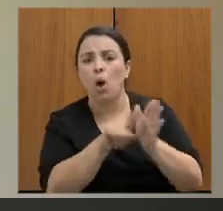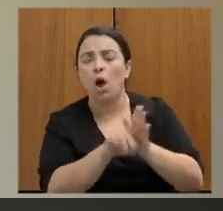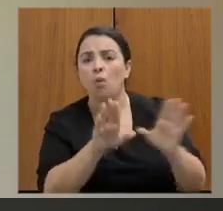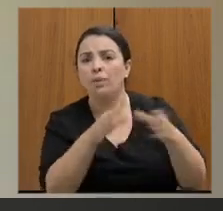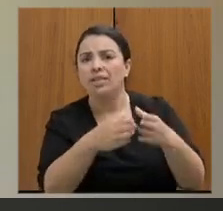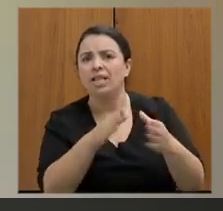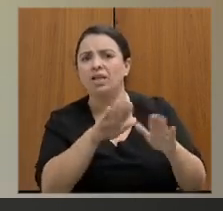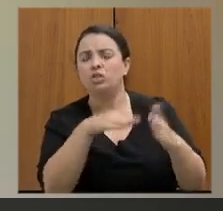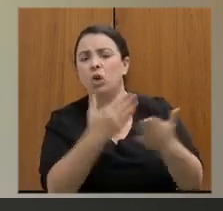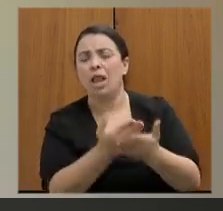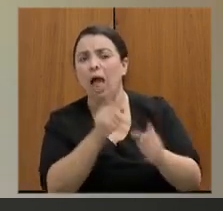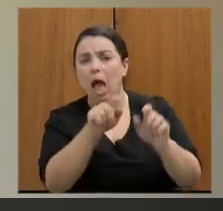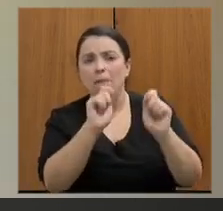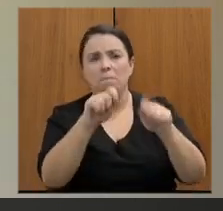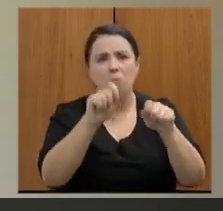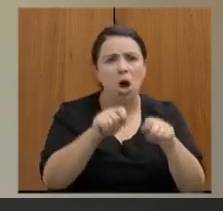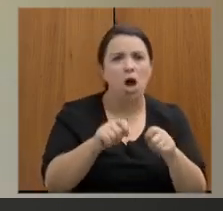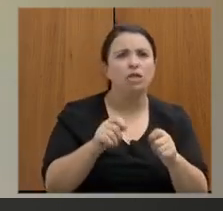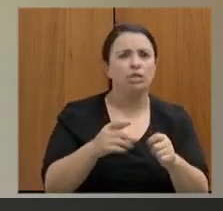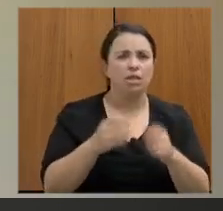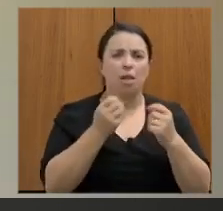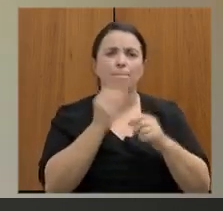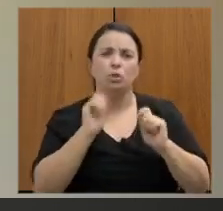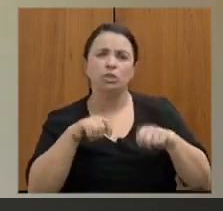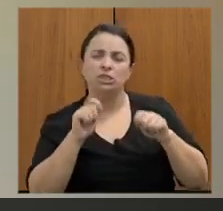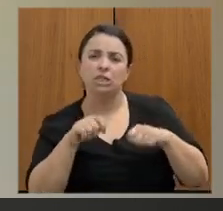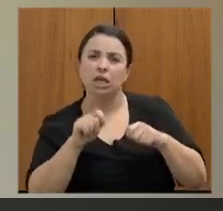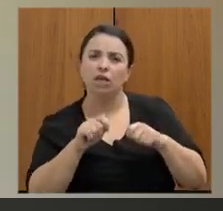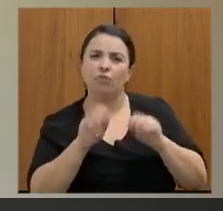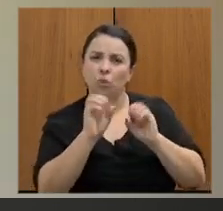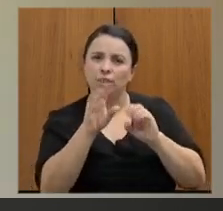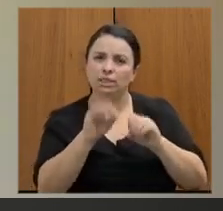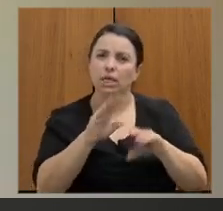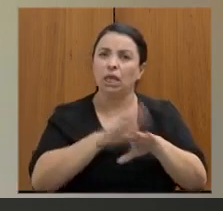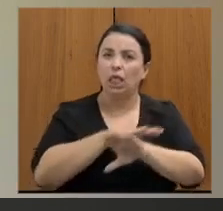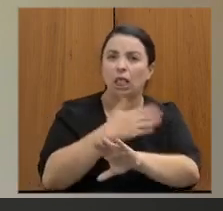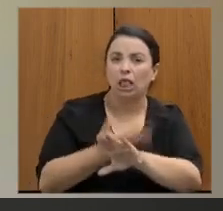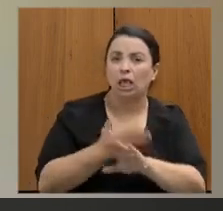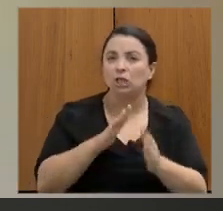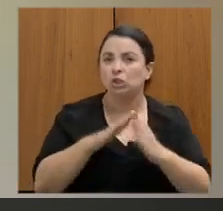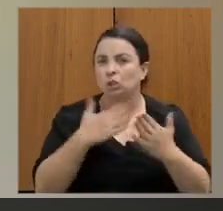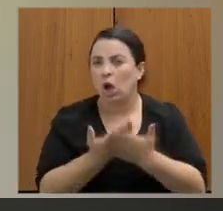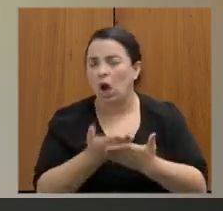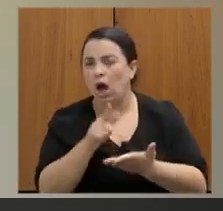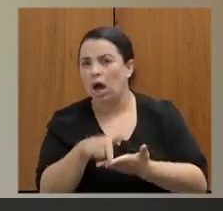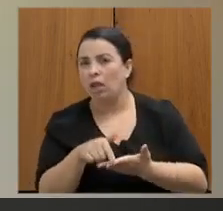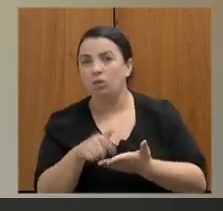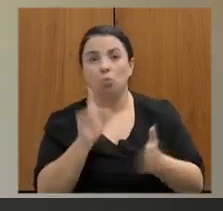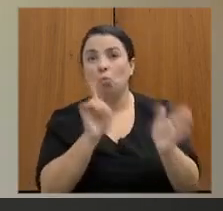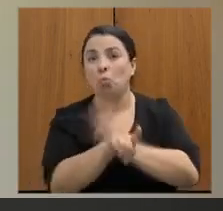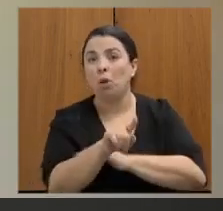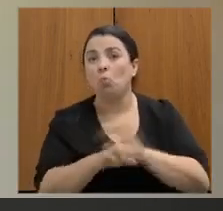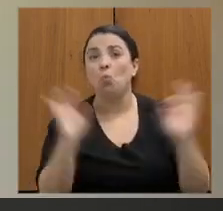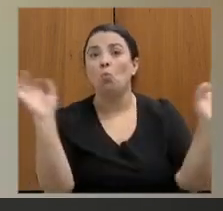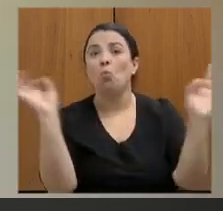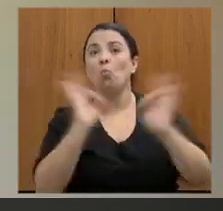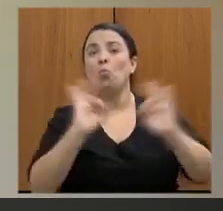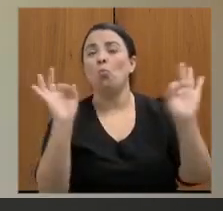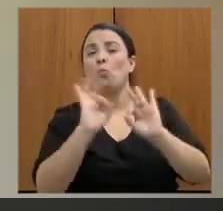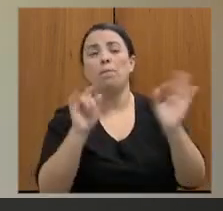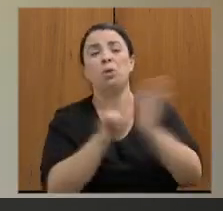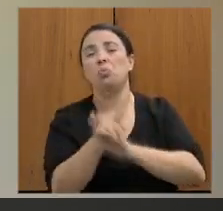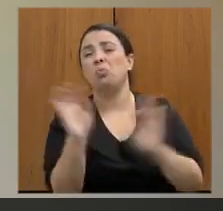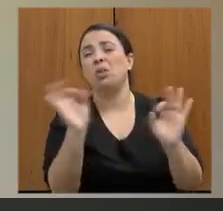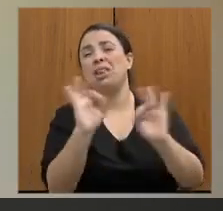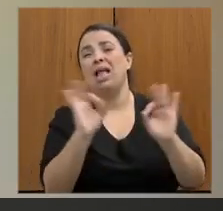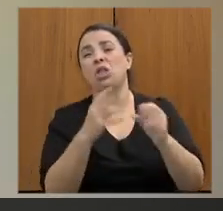cabível se cabia na realidade daqueles alunos o ensino em tempo integral nunca não foi perguntado para eles se esse era o modelo que melhor atendia